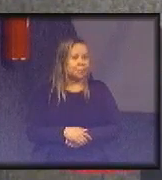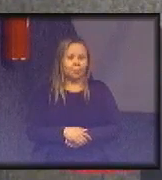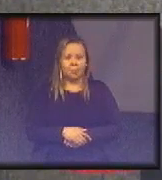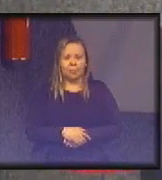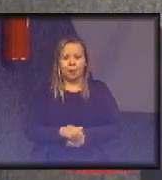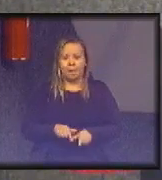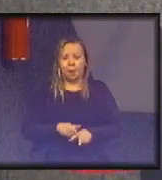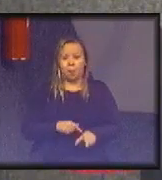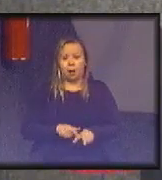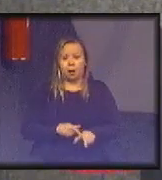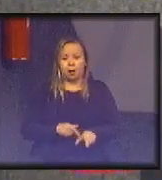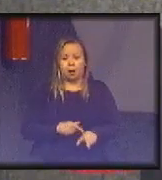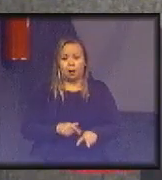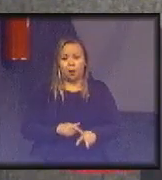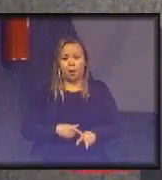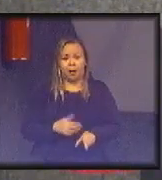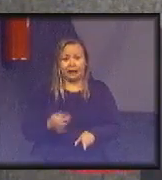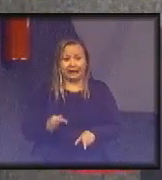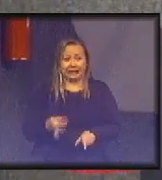Aplausos.